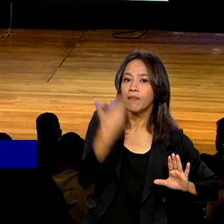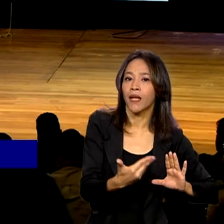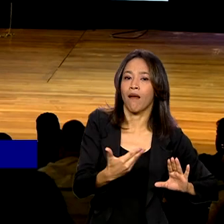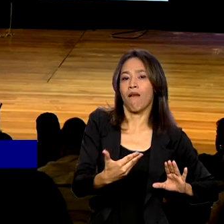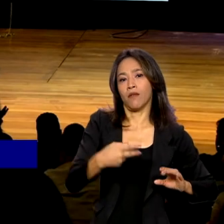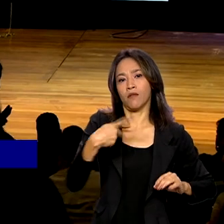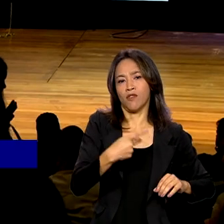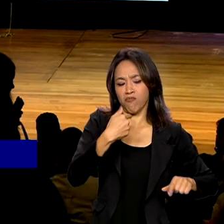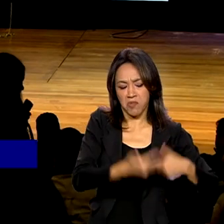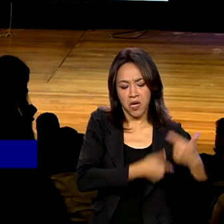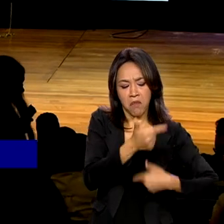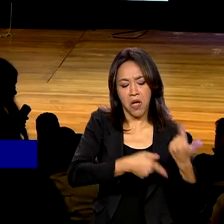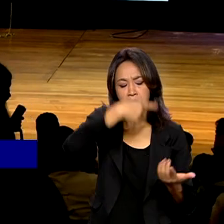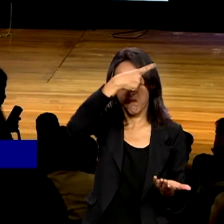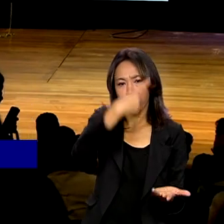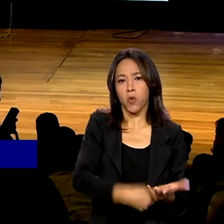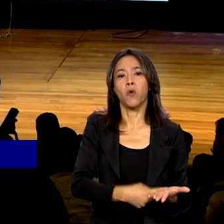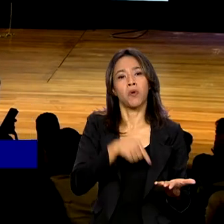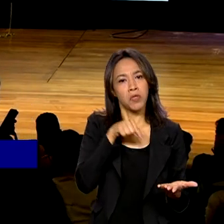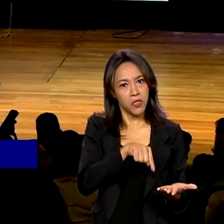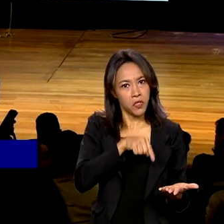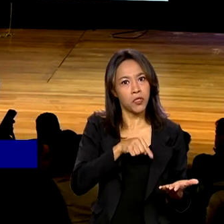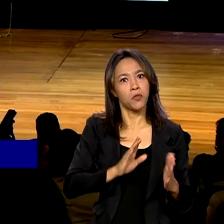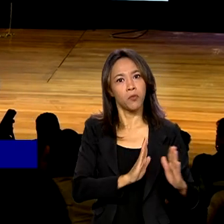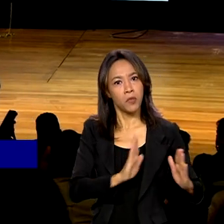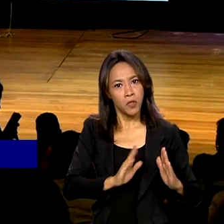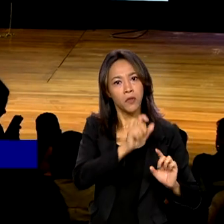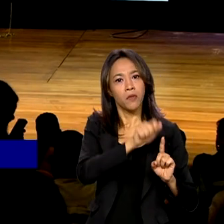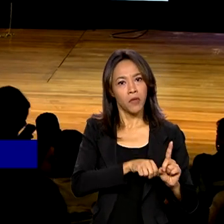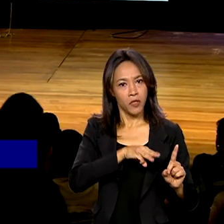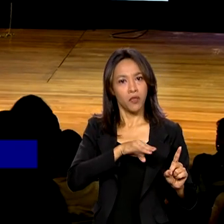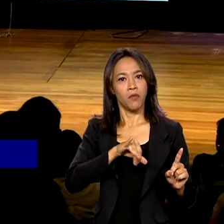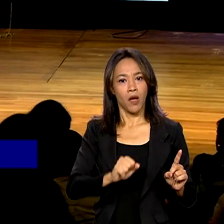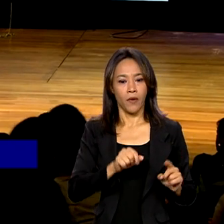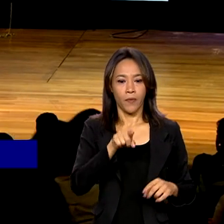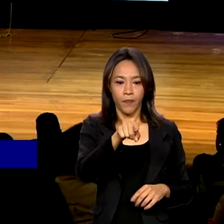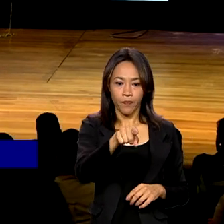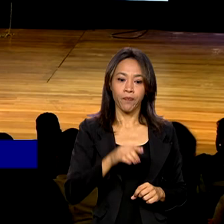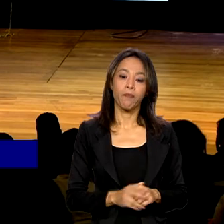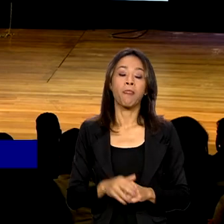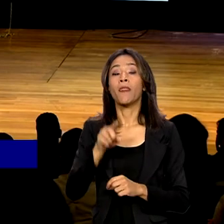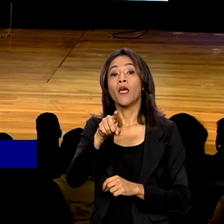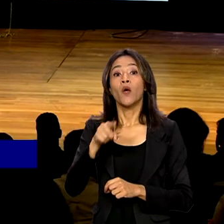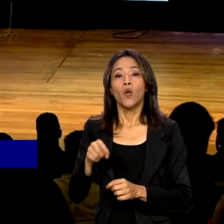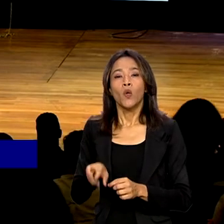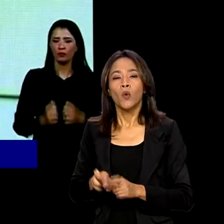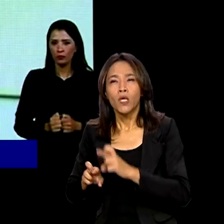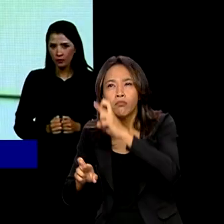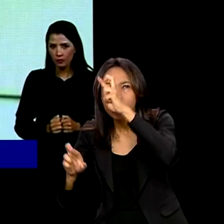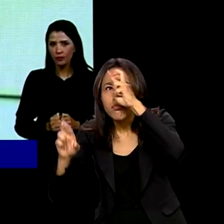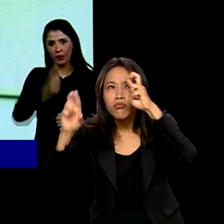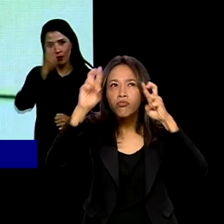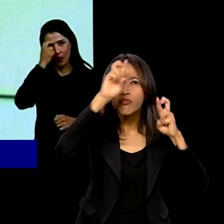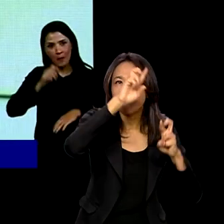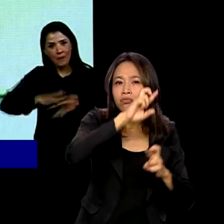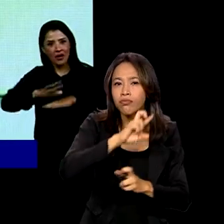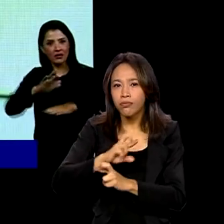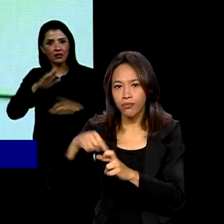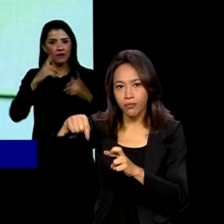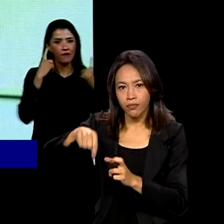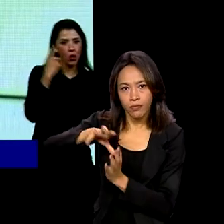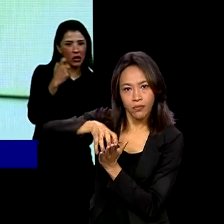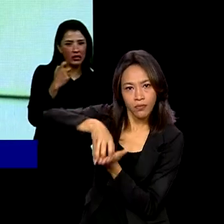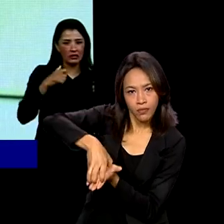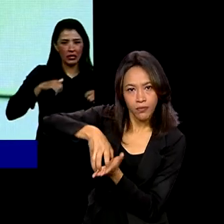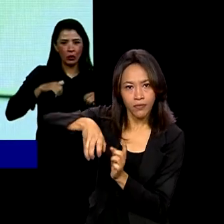trabalho comprometido realizado durante o mês de maio. O Observatório Nacional de Segurança Viária premiou a TV Brasil na